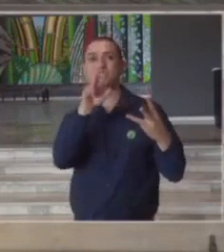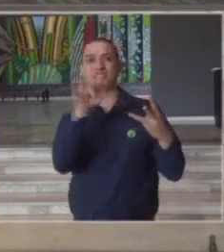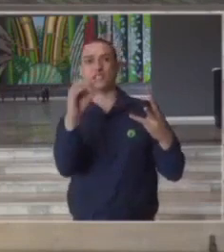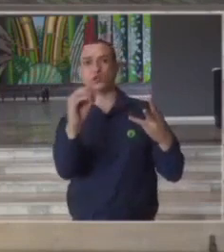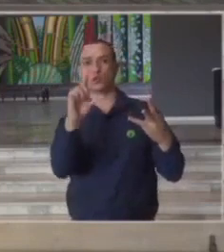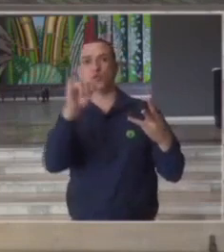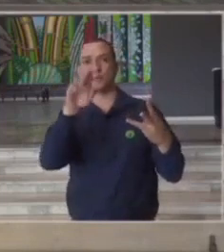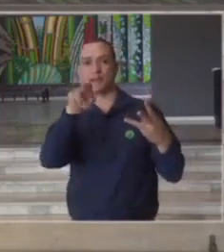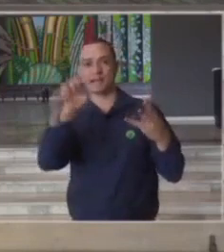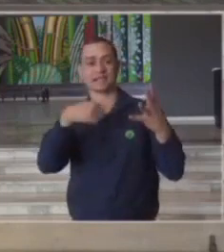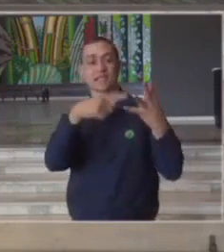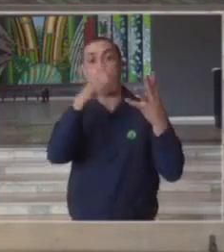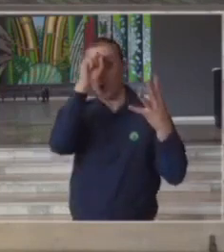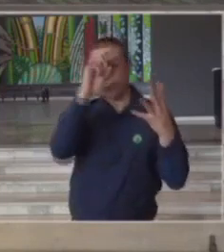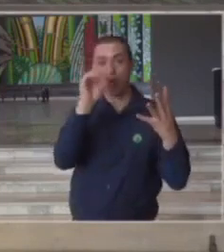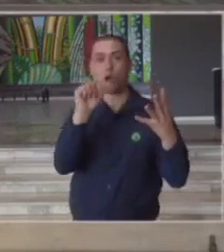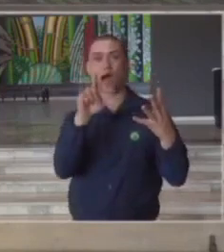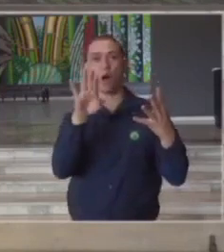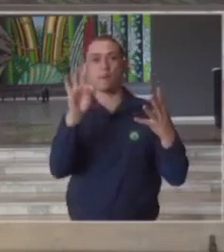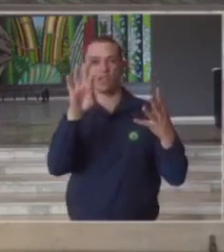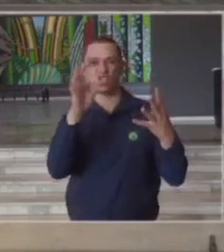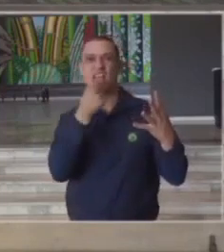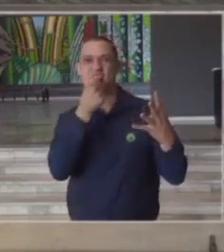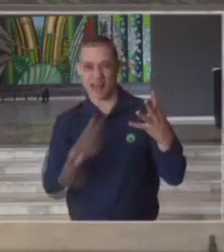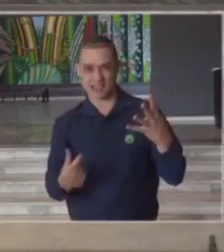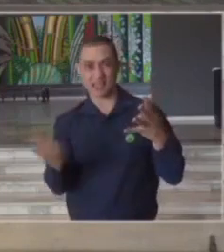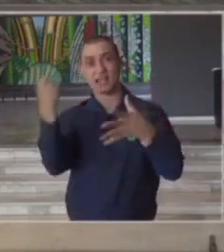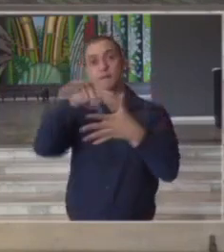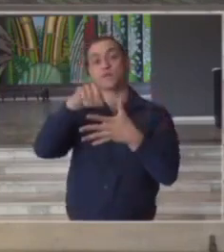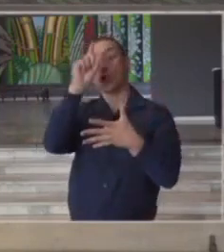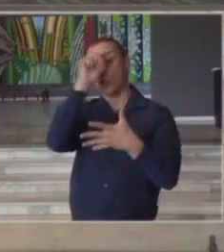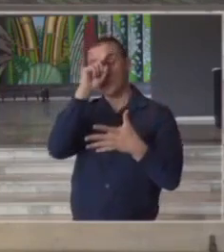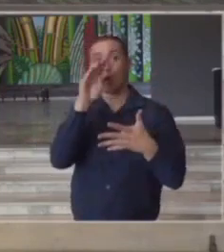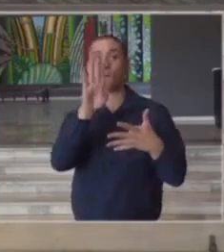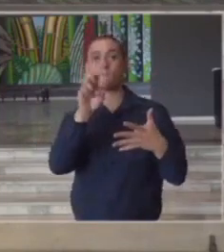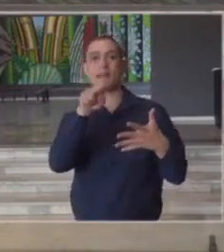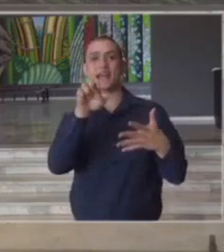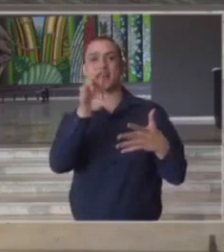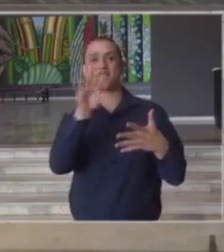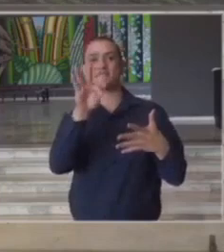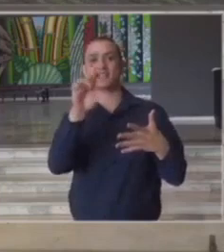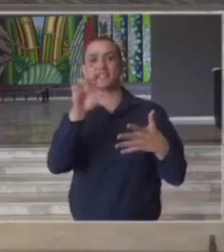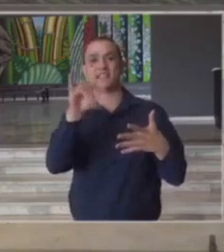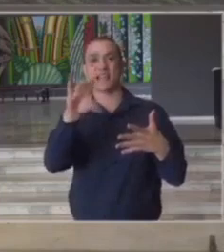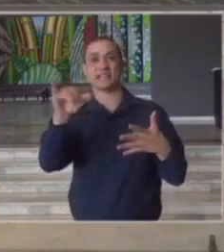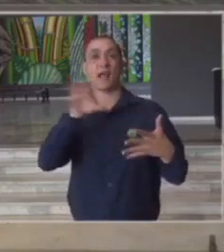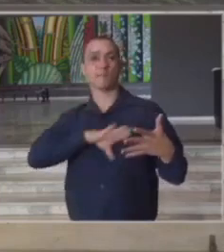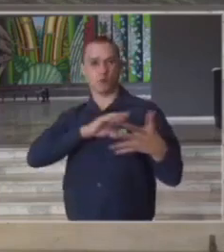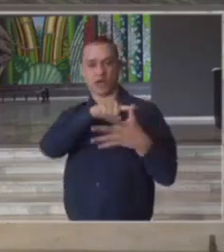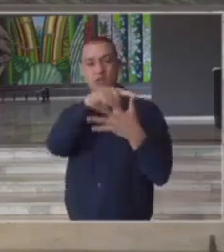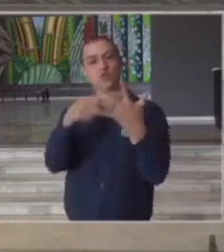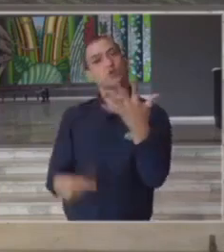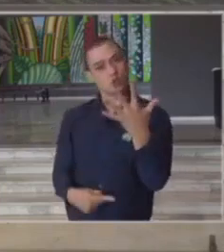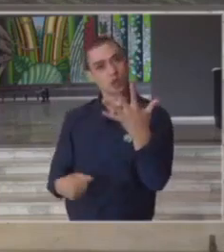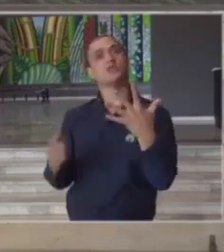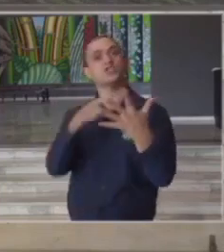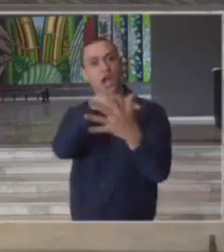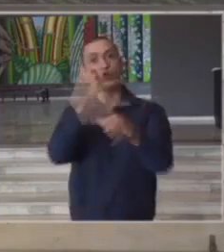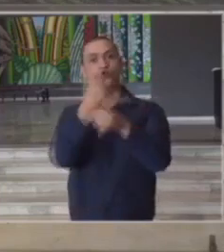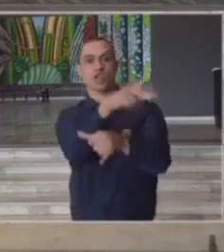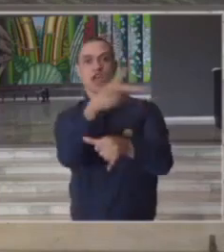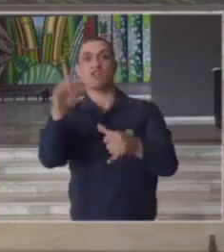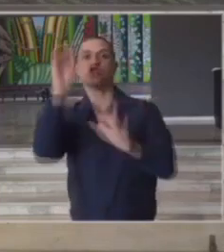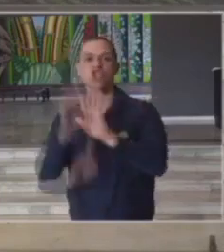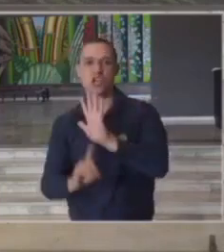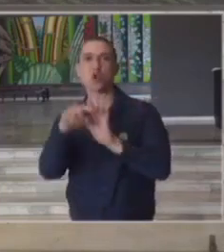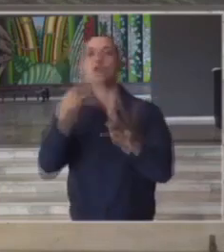-Libanês o hospital Albert Einstein e o hospital Beneficência Portuguesa todos eles representados aqui por seus